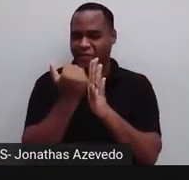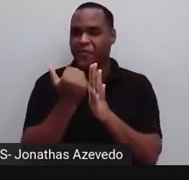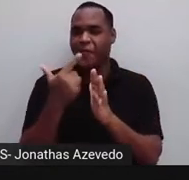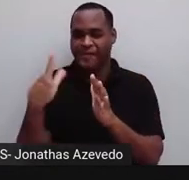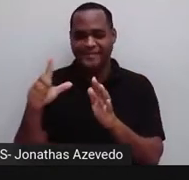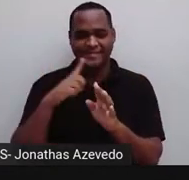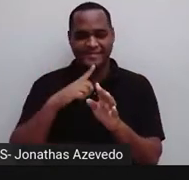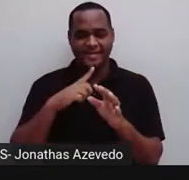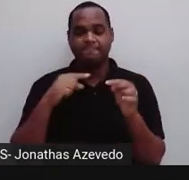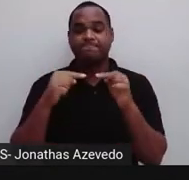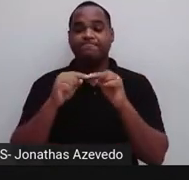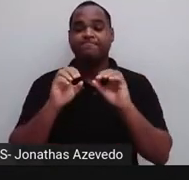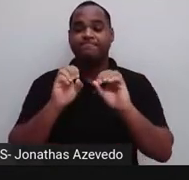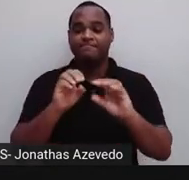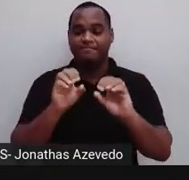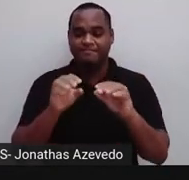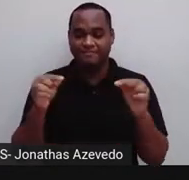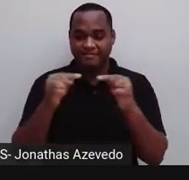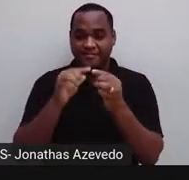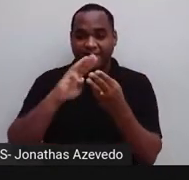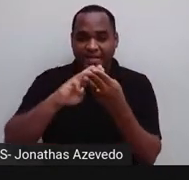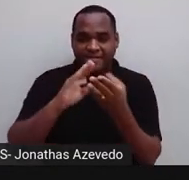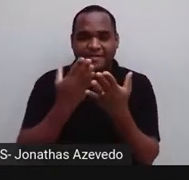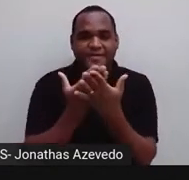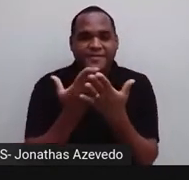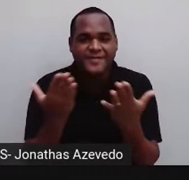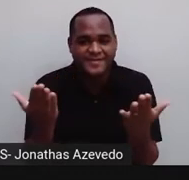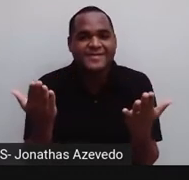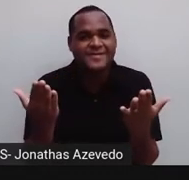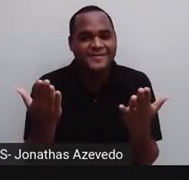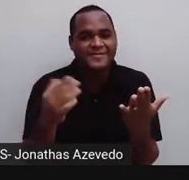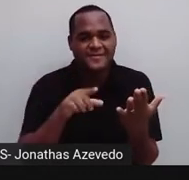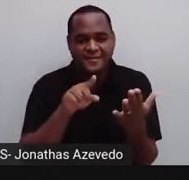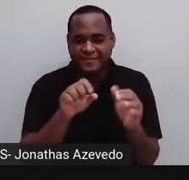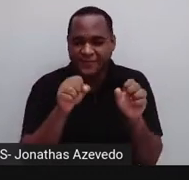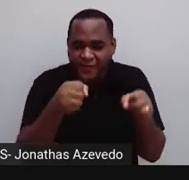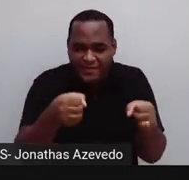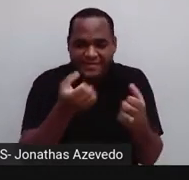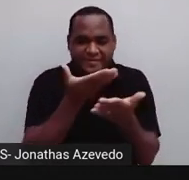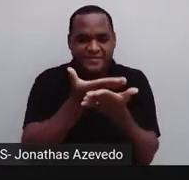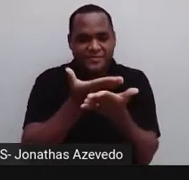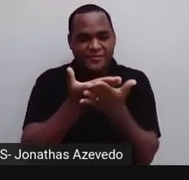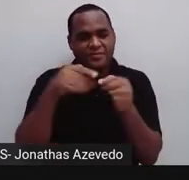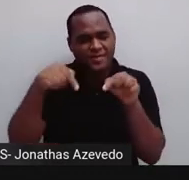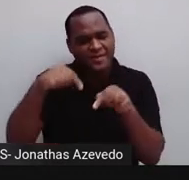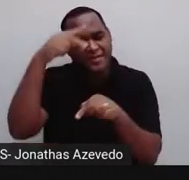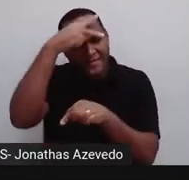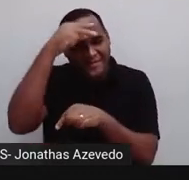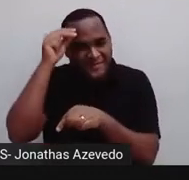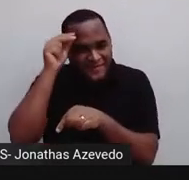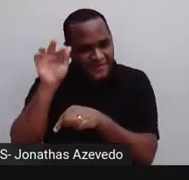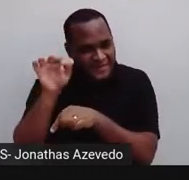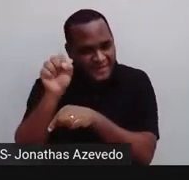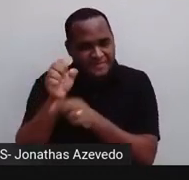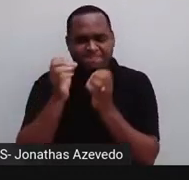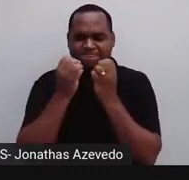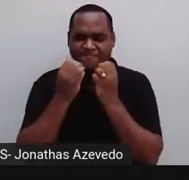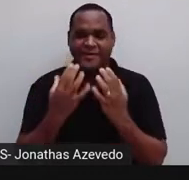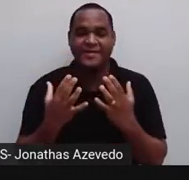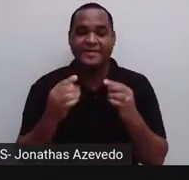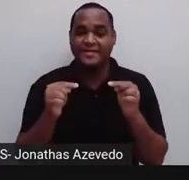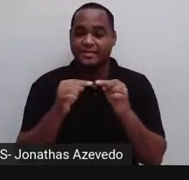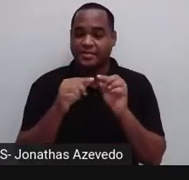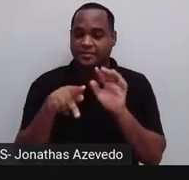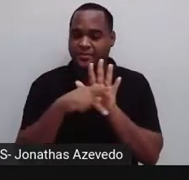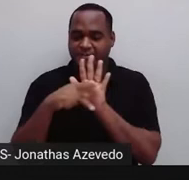aula de matemática para você que estuda na nossa rede municipal de ensino e faz parte das